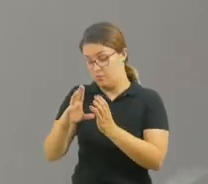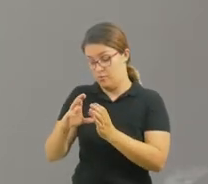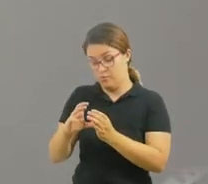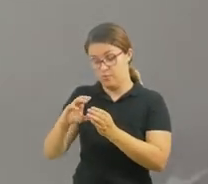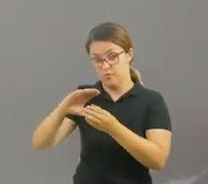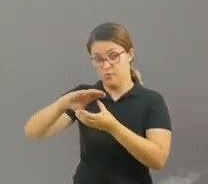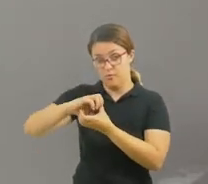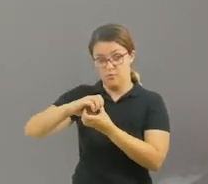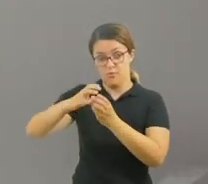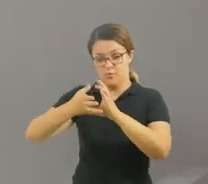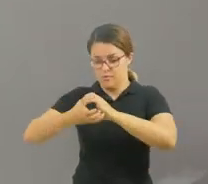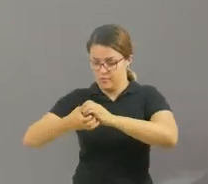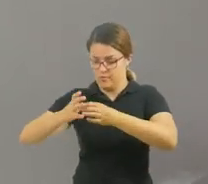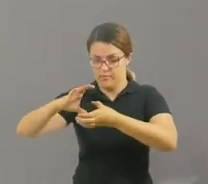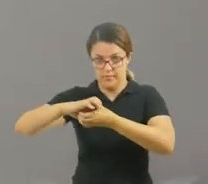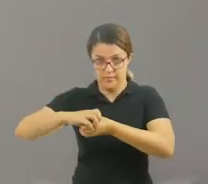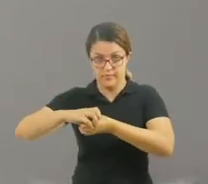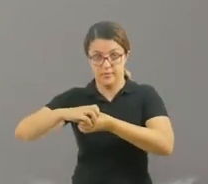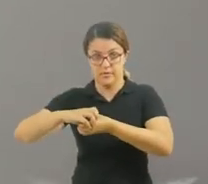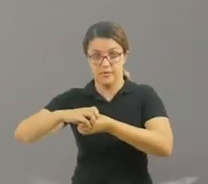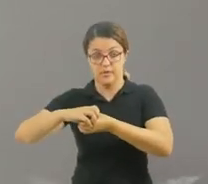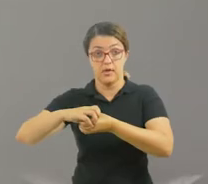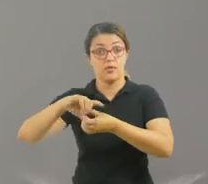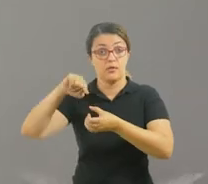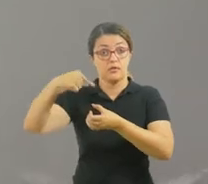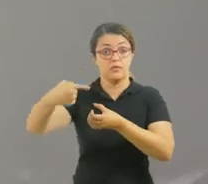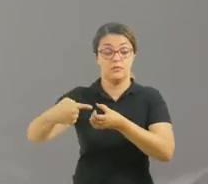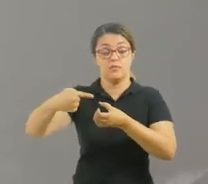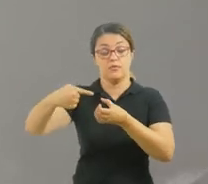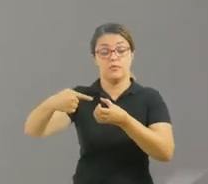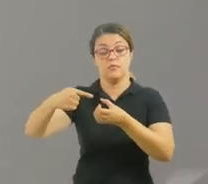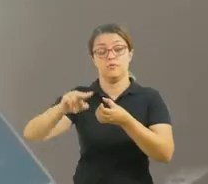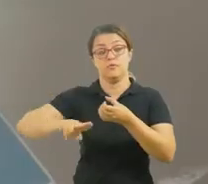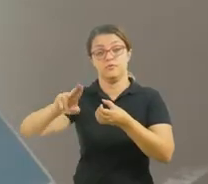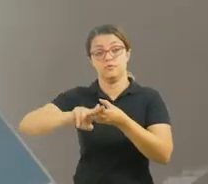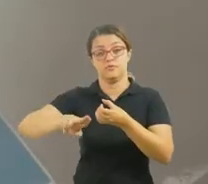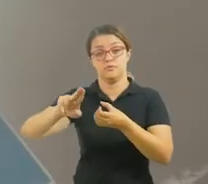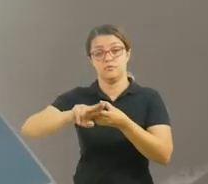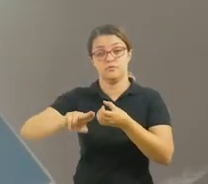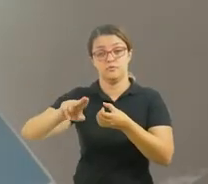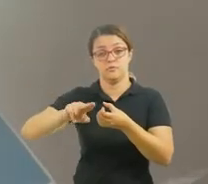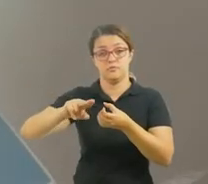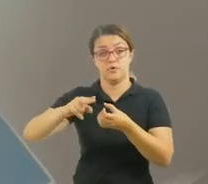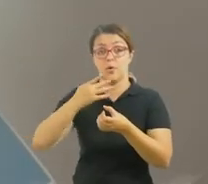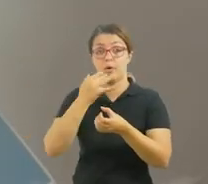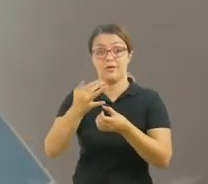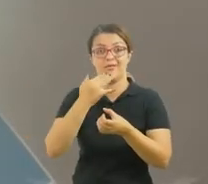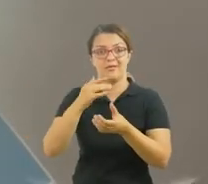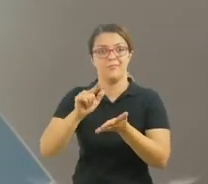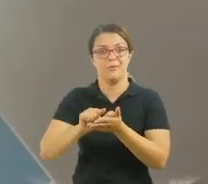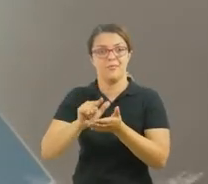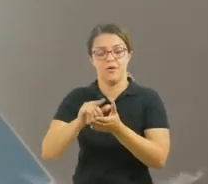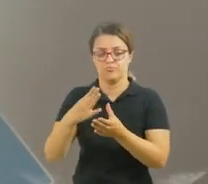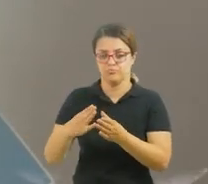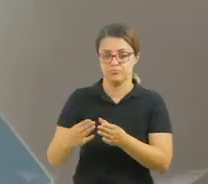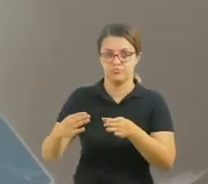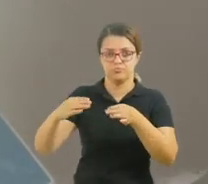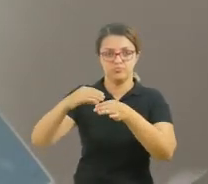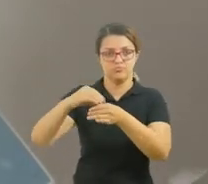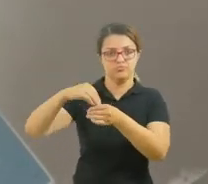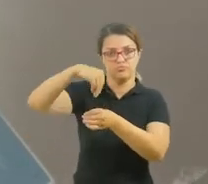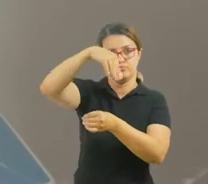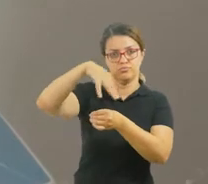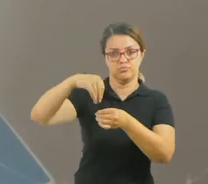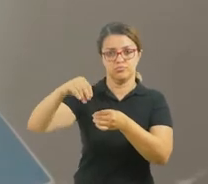vocês vão amassar para fazer a base. Depois, vocês precisam de folhas coloridas ou também vocês